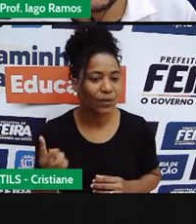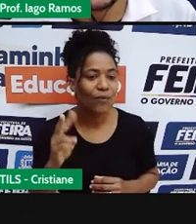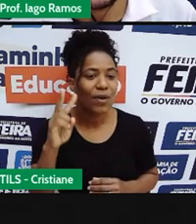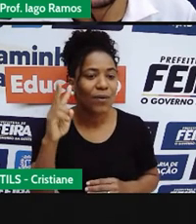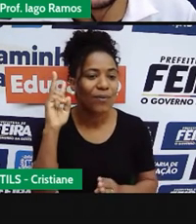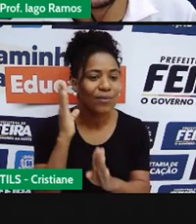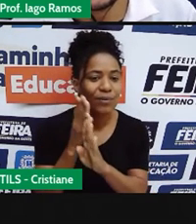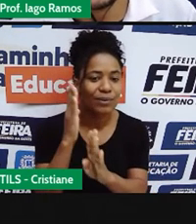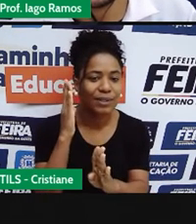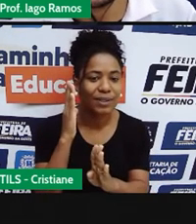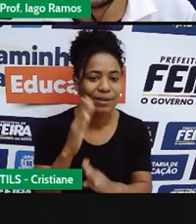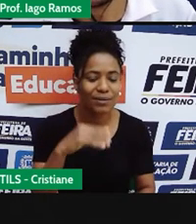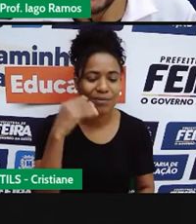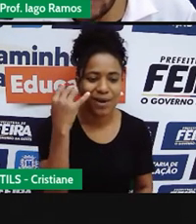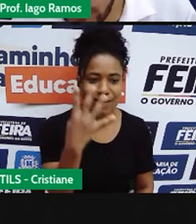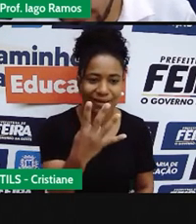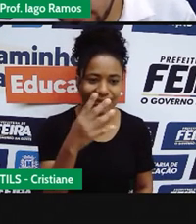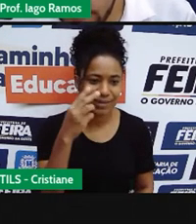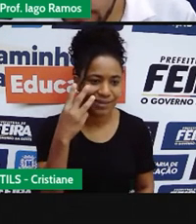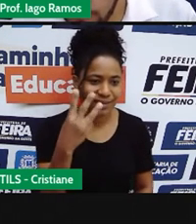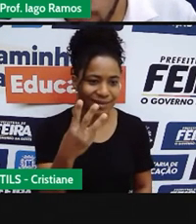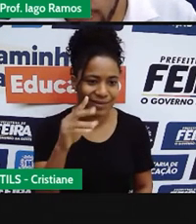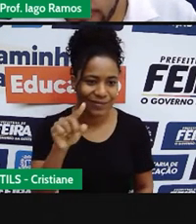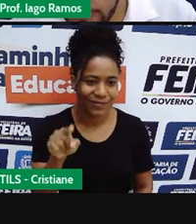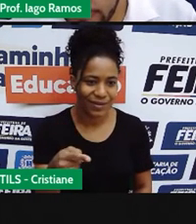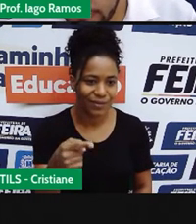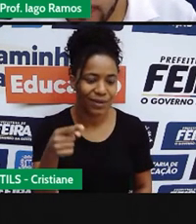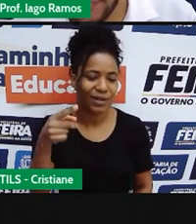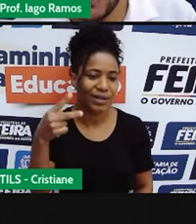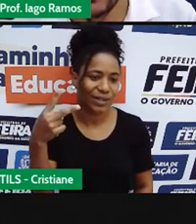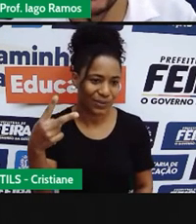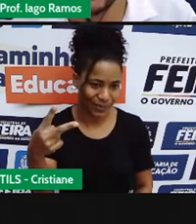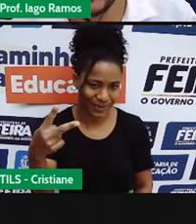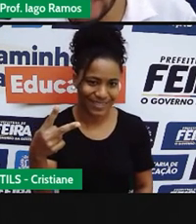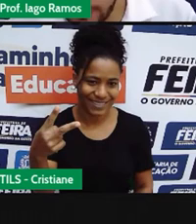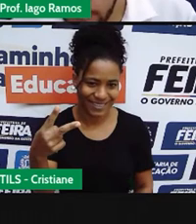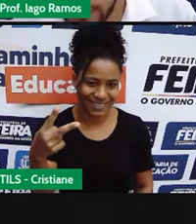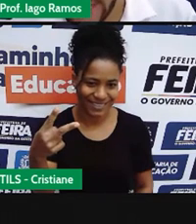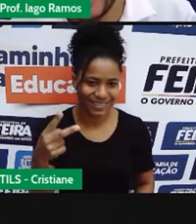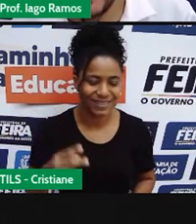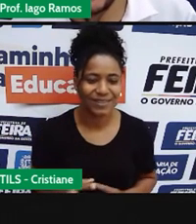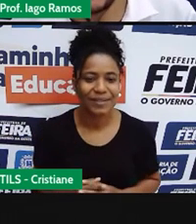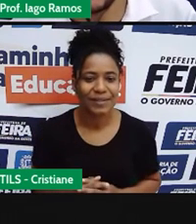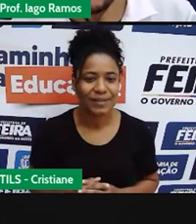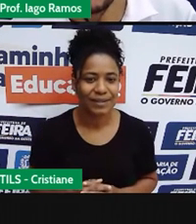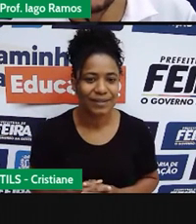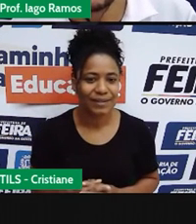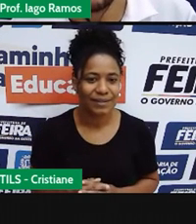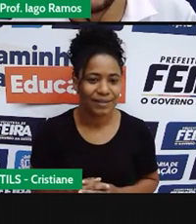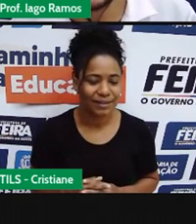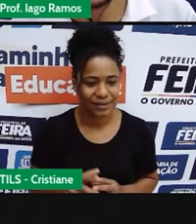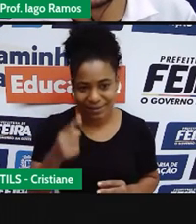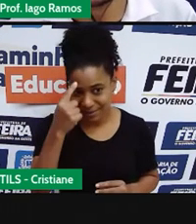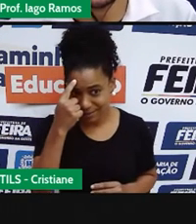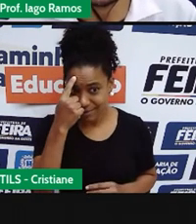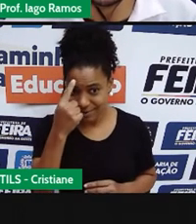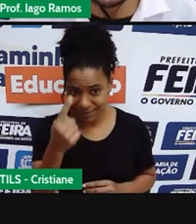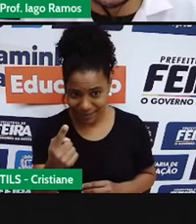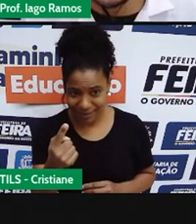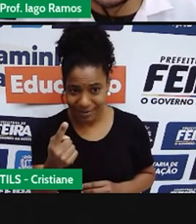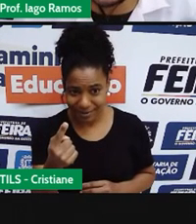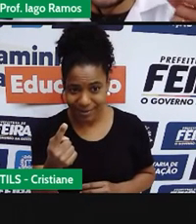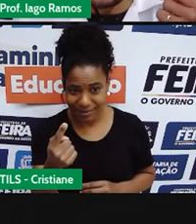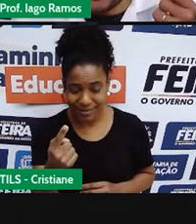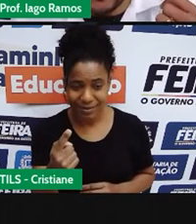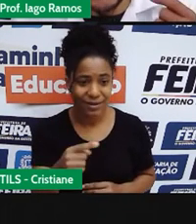43,2. 43,2. Que pensando em